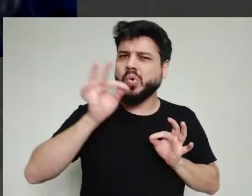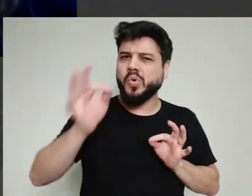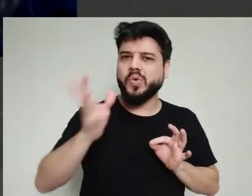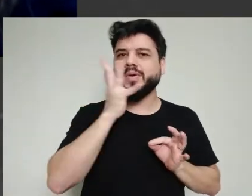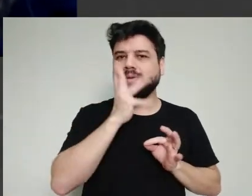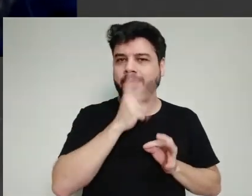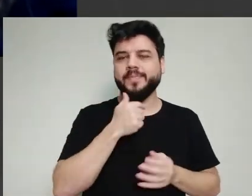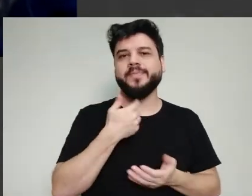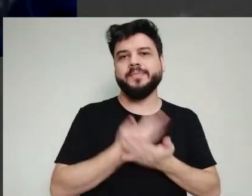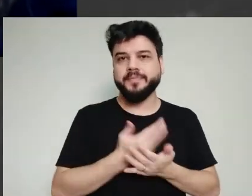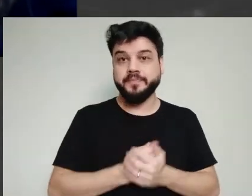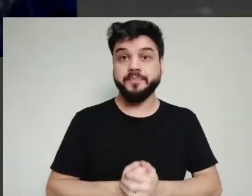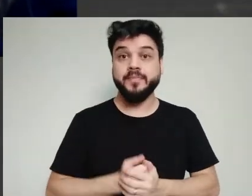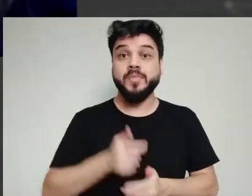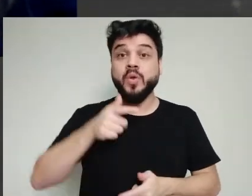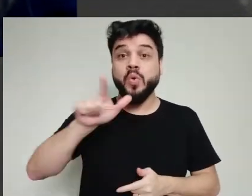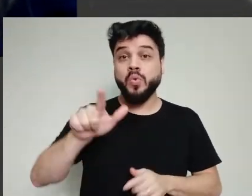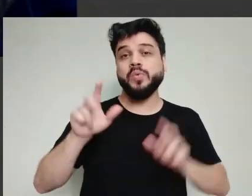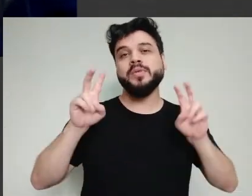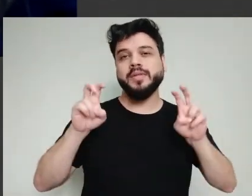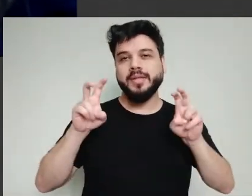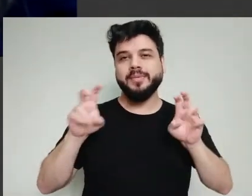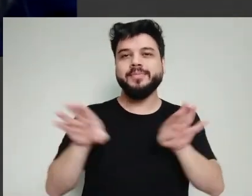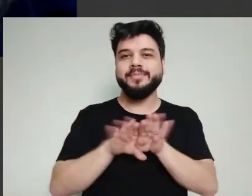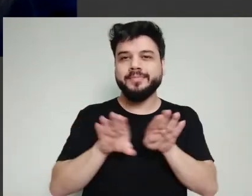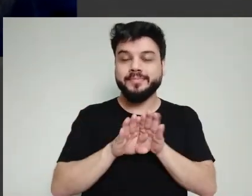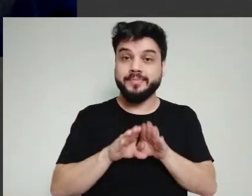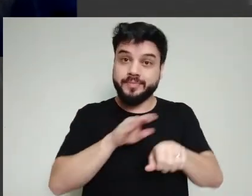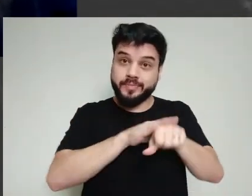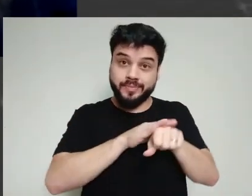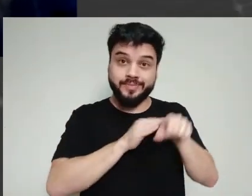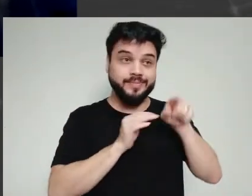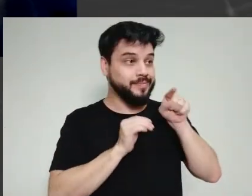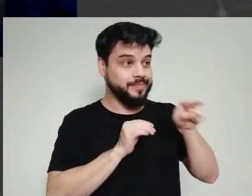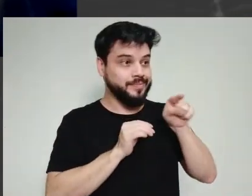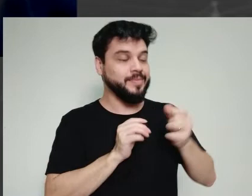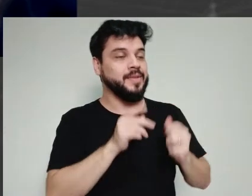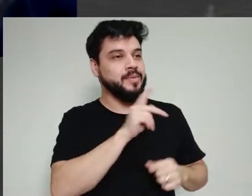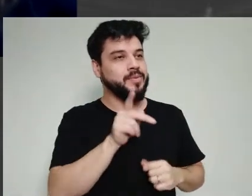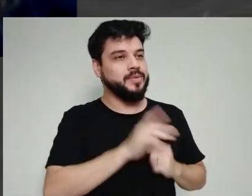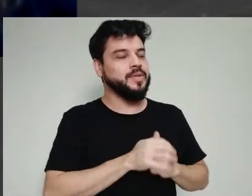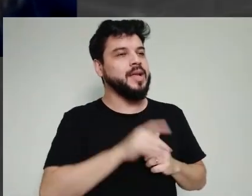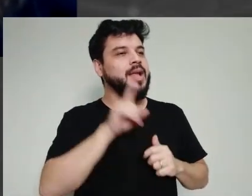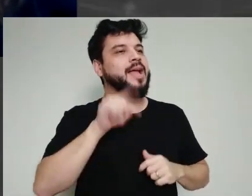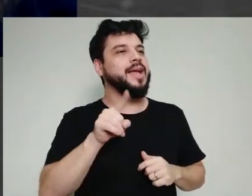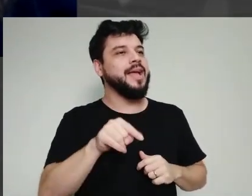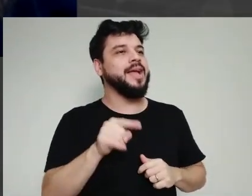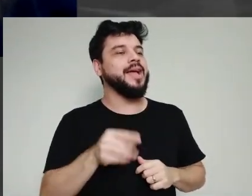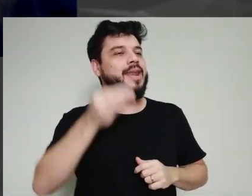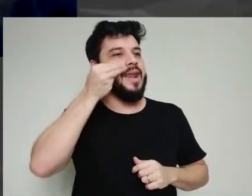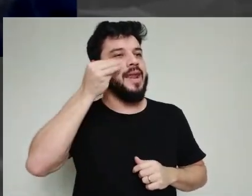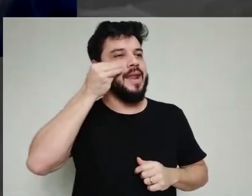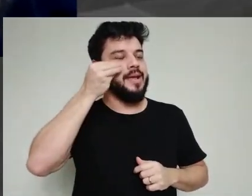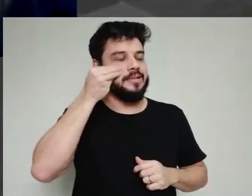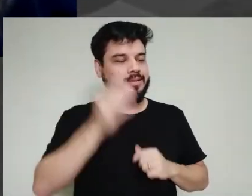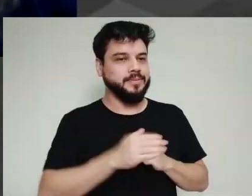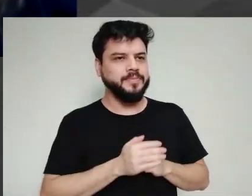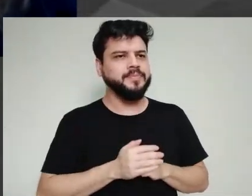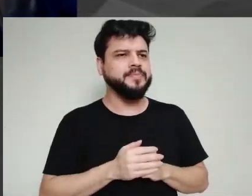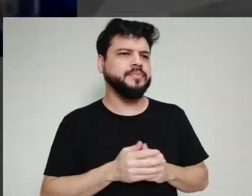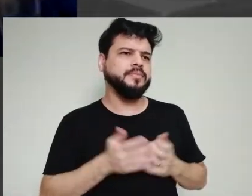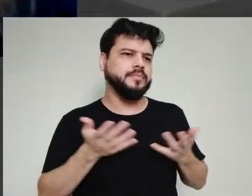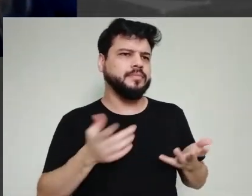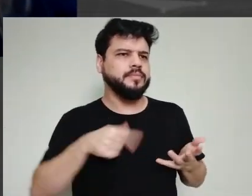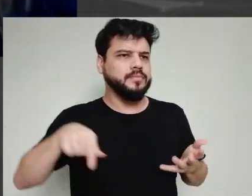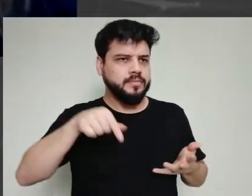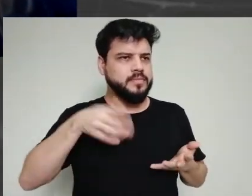testes, que também é algo que está impactando muito nessa pandemia. A gente fala sobre vários aspectos, como, por exemplo, subnotificação, pelo